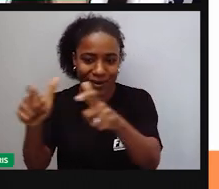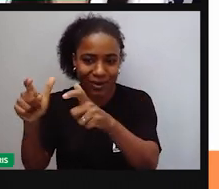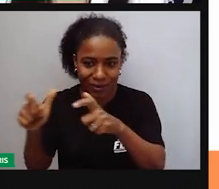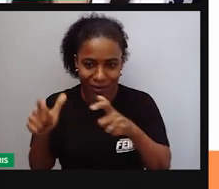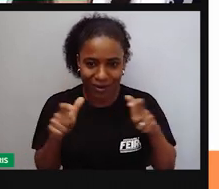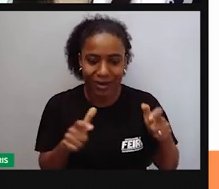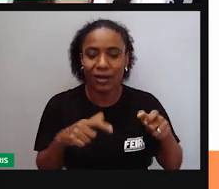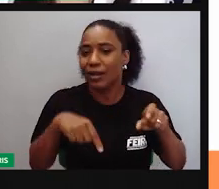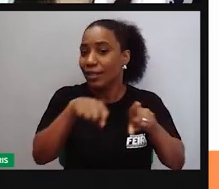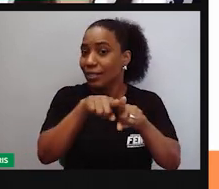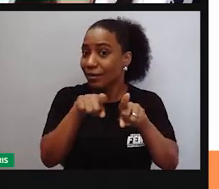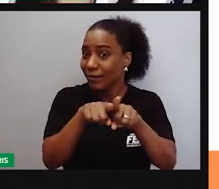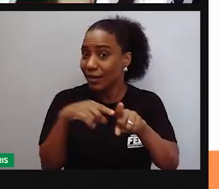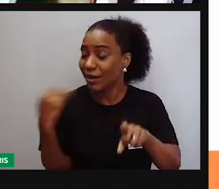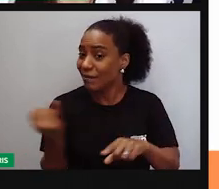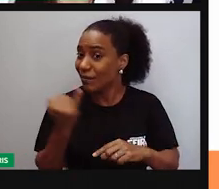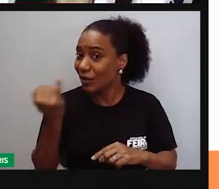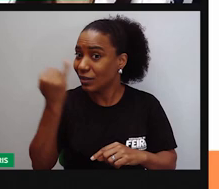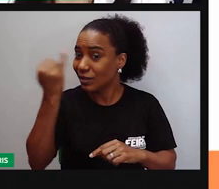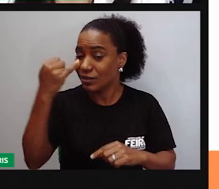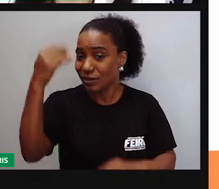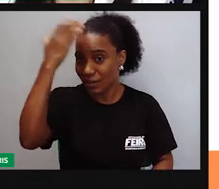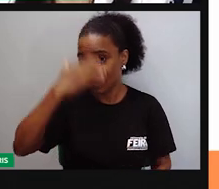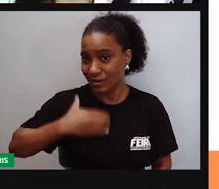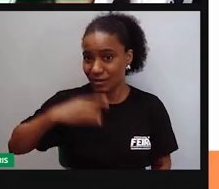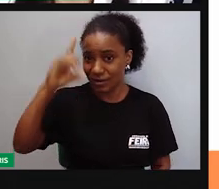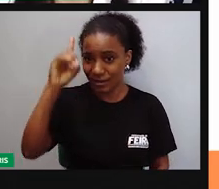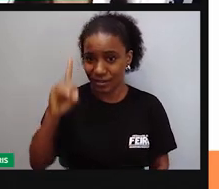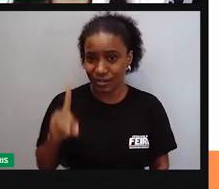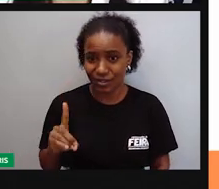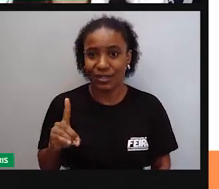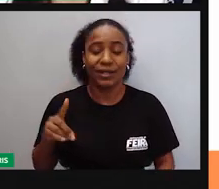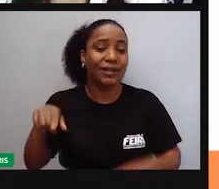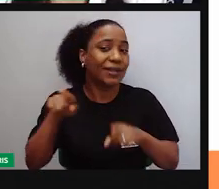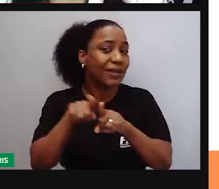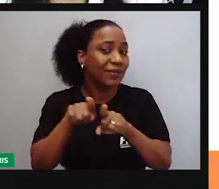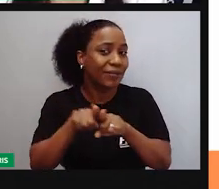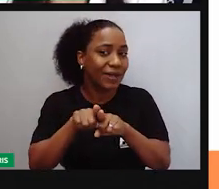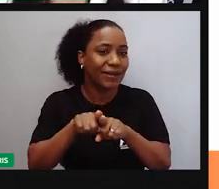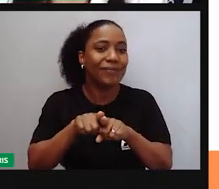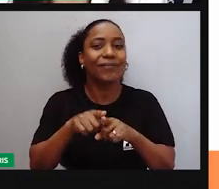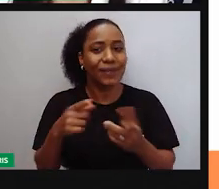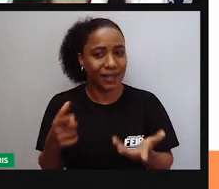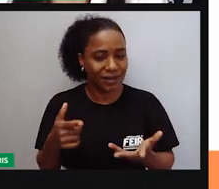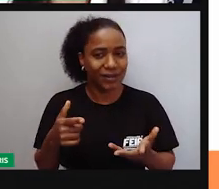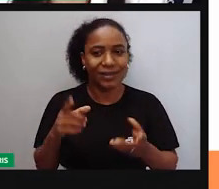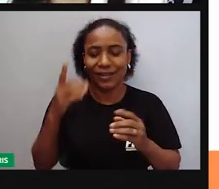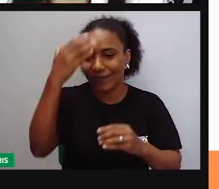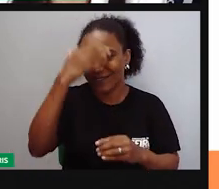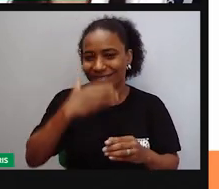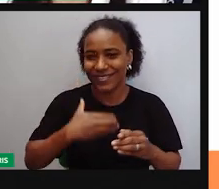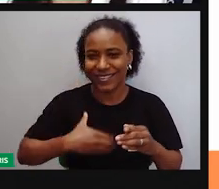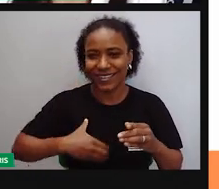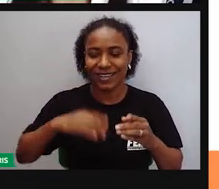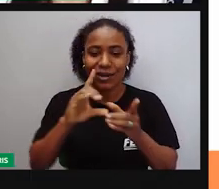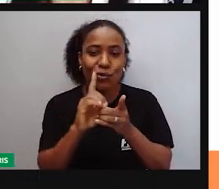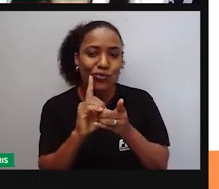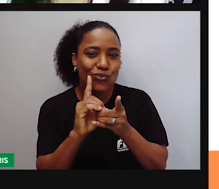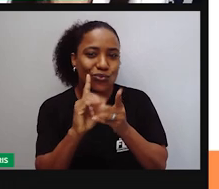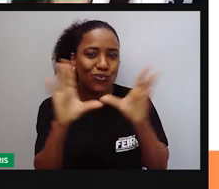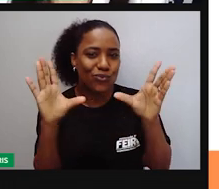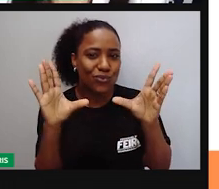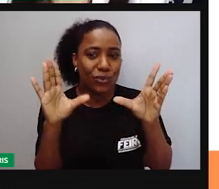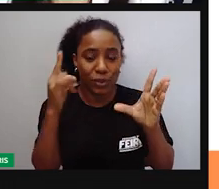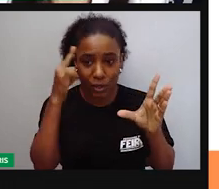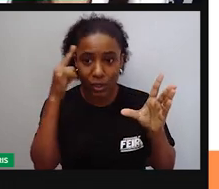sua importância no exercício da cidadania e também como instrumento de democracia, já que a gente já vem estudando sobre esses termos.